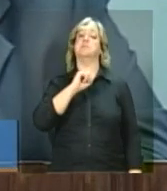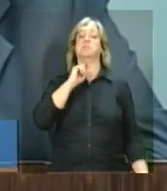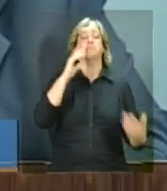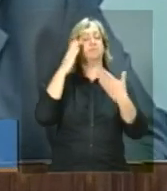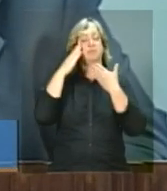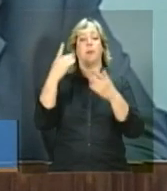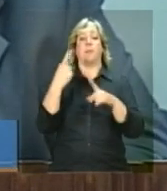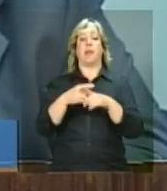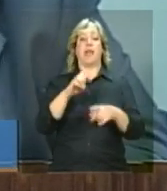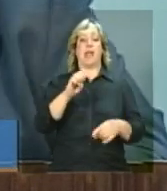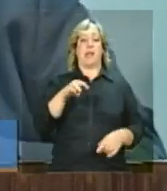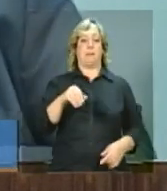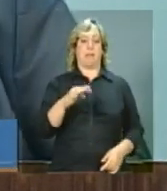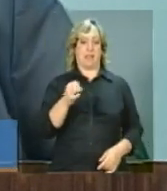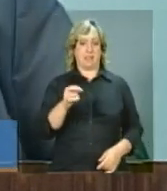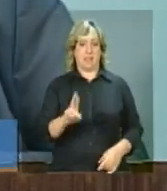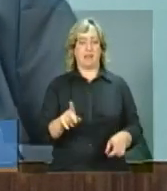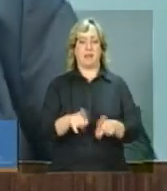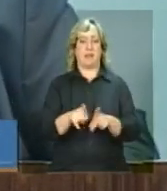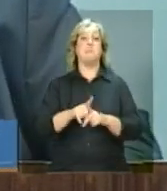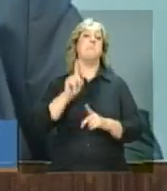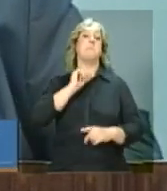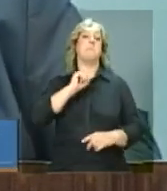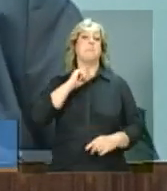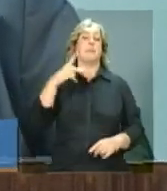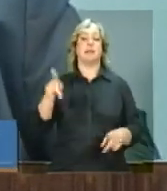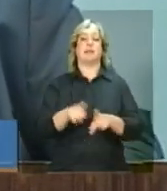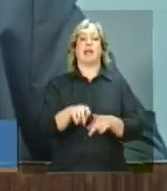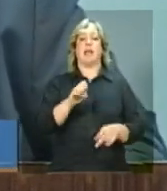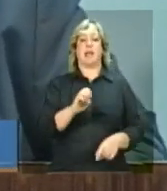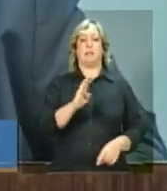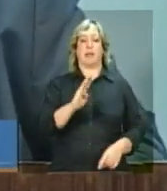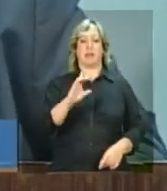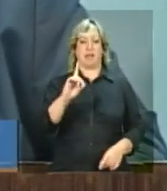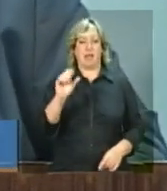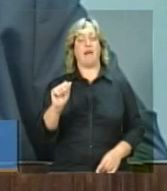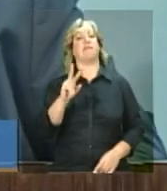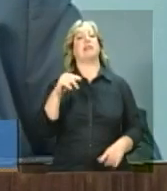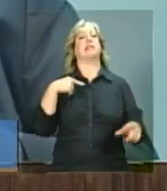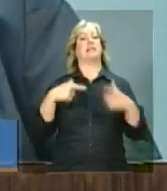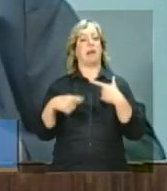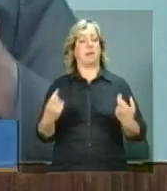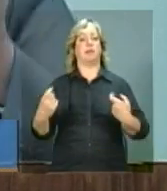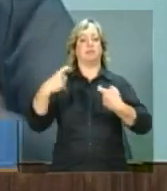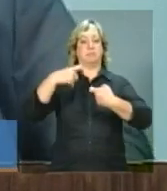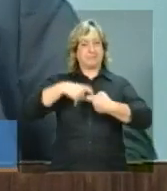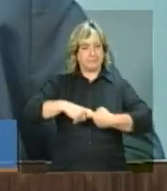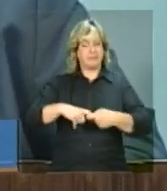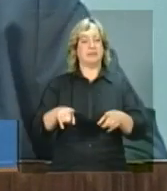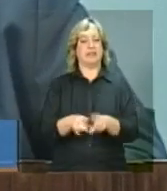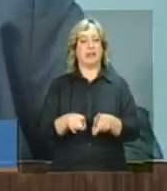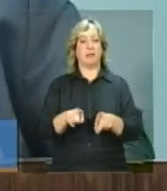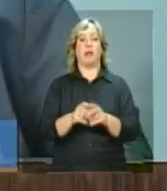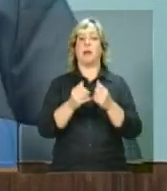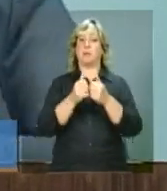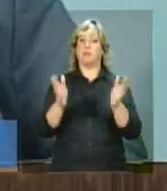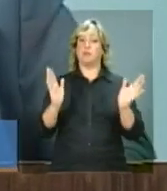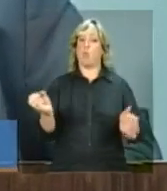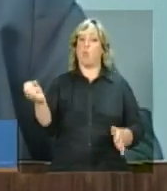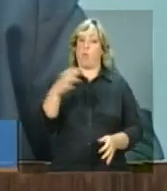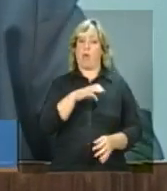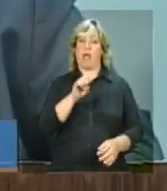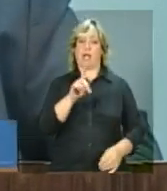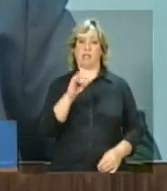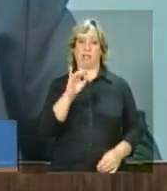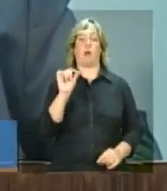EMATER e a IBDA, a EMATER de Minas e a IBDA vão trabalhar conosco nessa parceria, e abrimos um novo edital, que agora